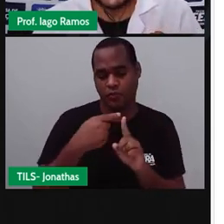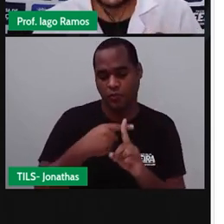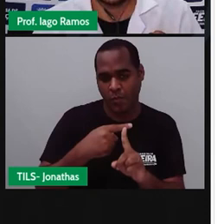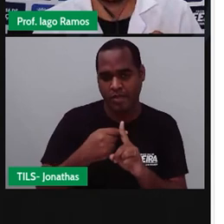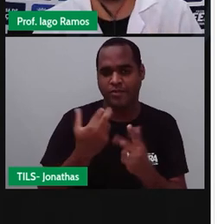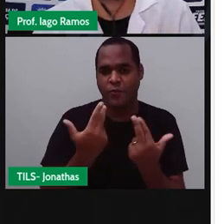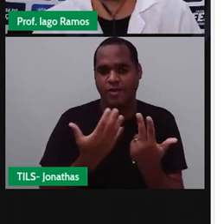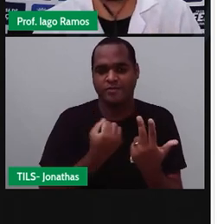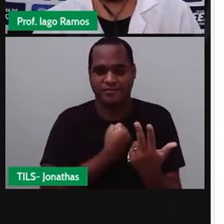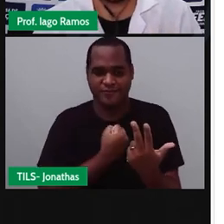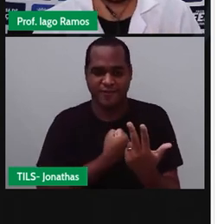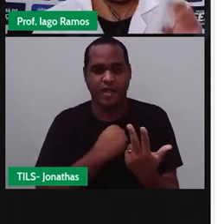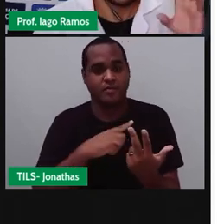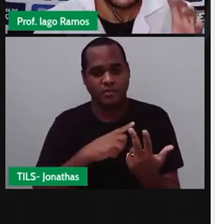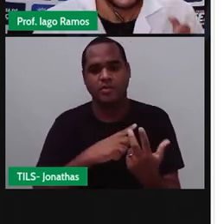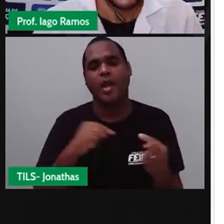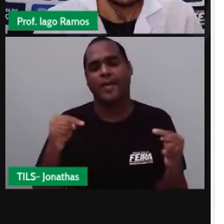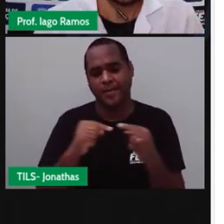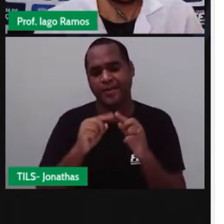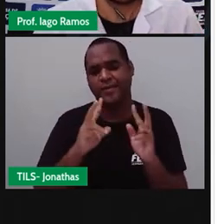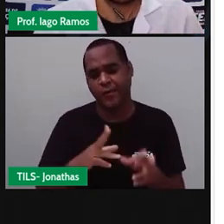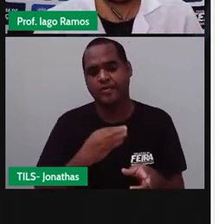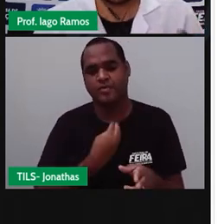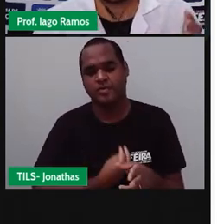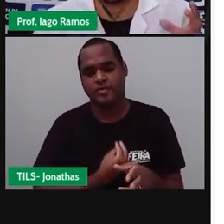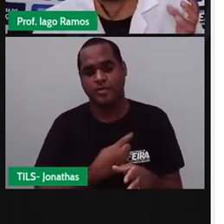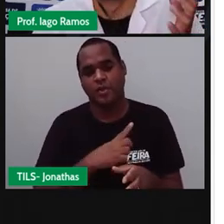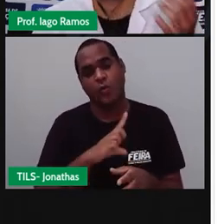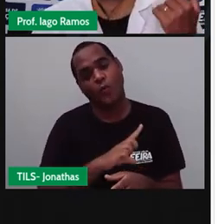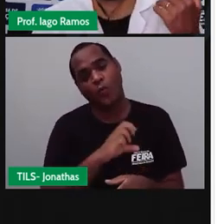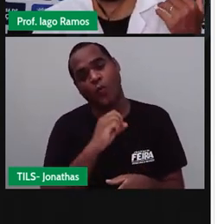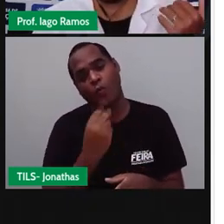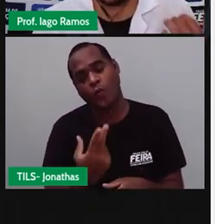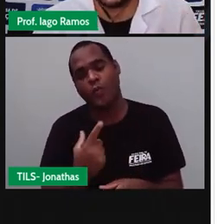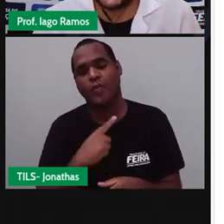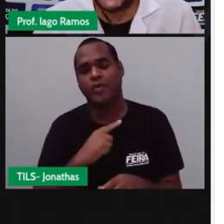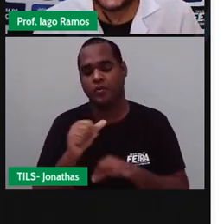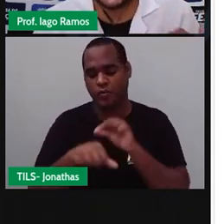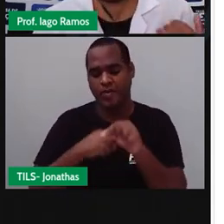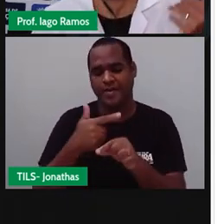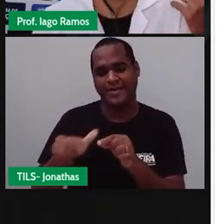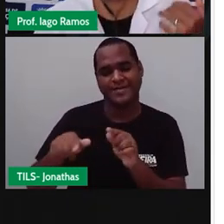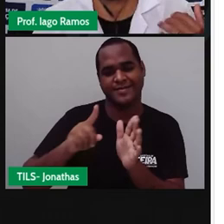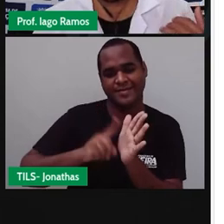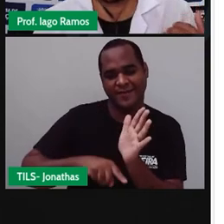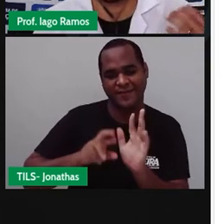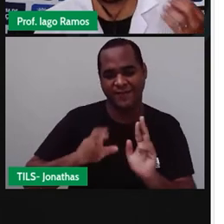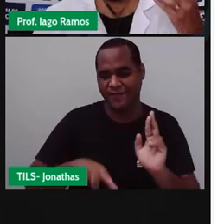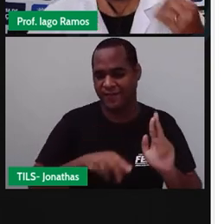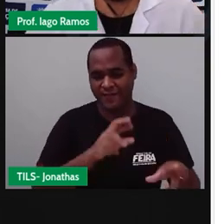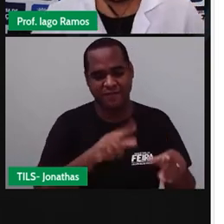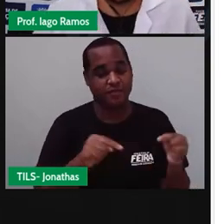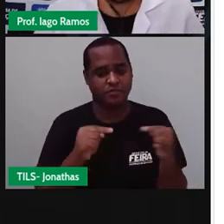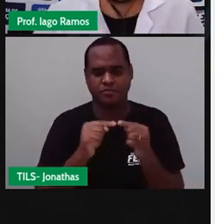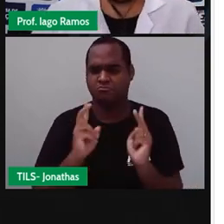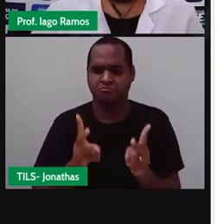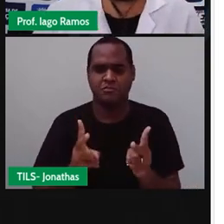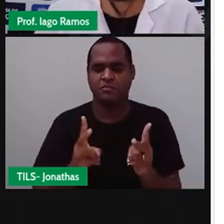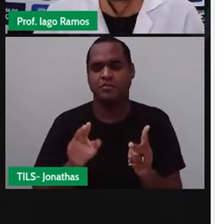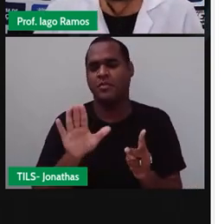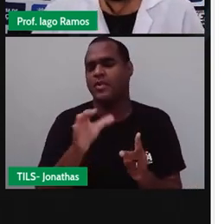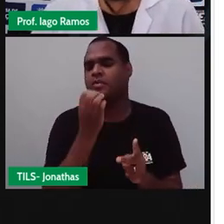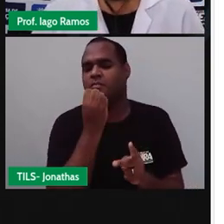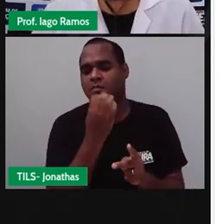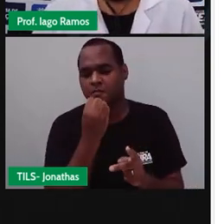iguais, o resultado é positivo. Ao multiplicar números inteiros com sinais diferentes, o resultado é negativo. O que é é bacana?